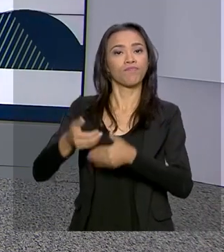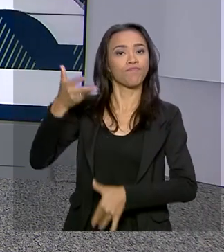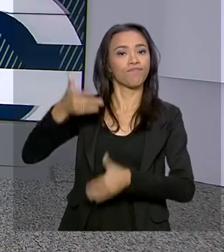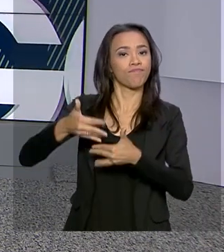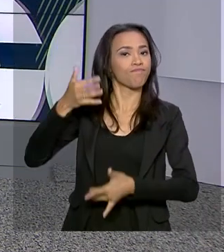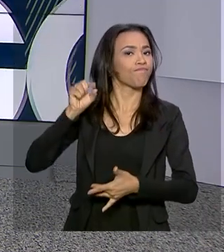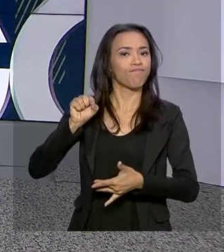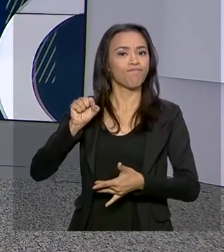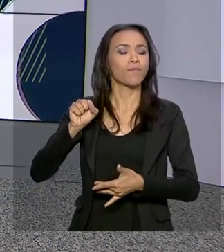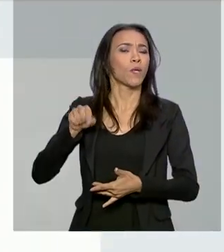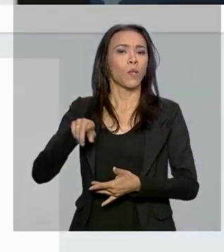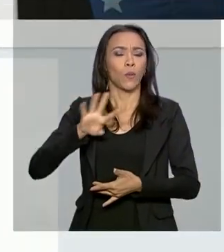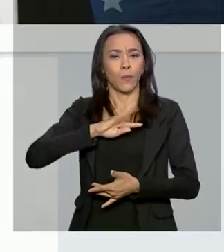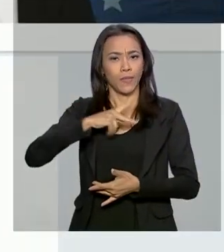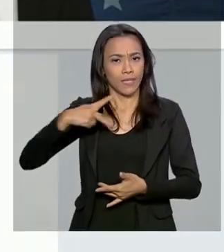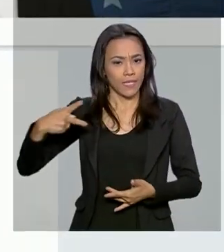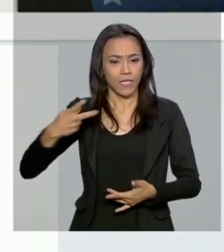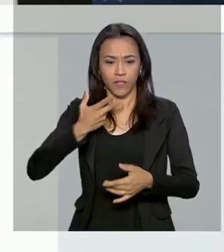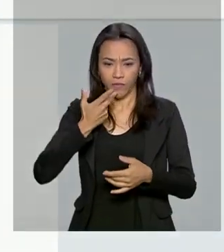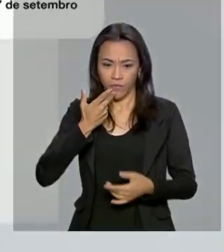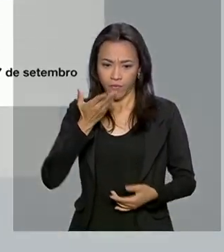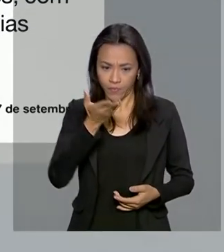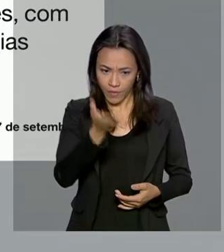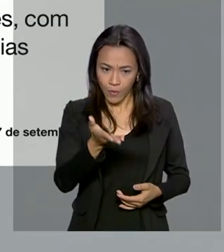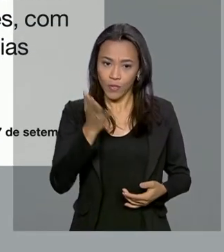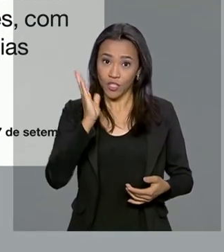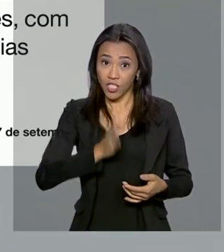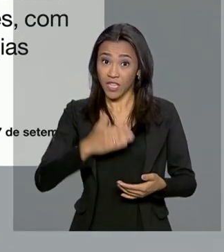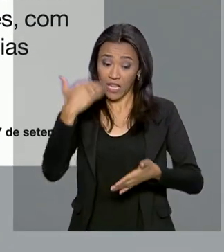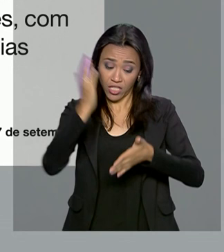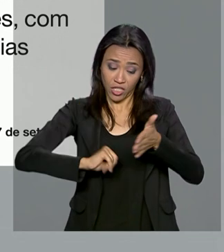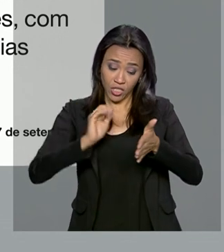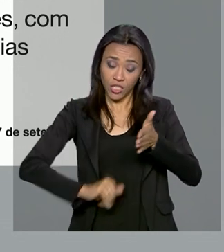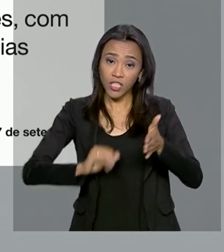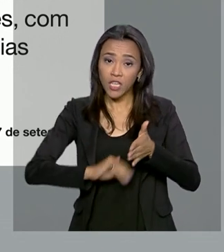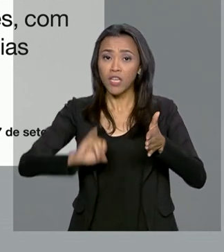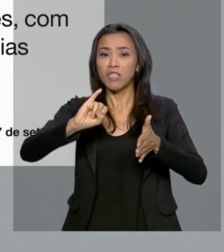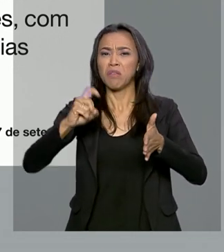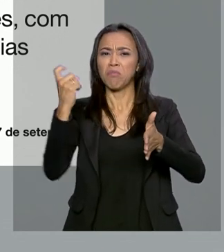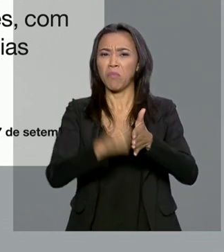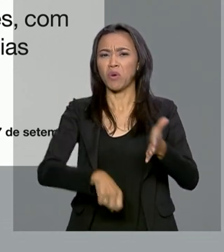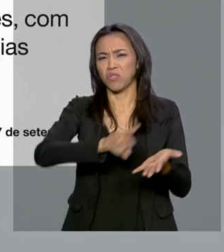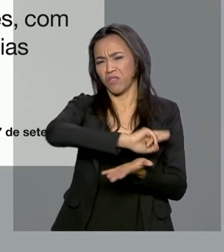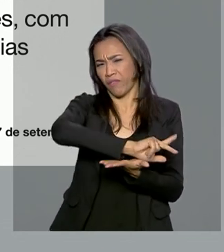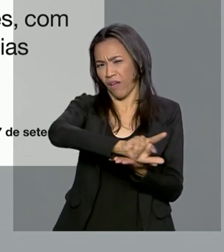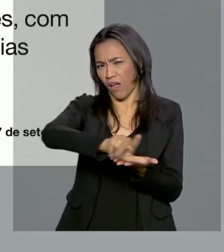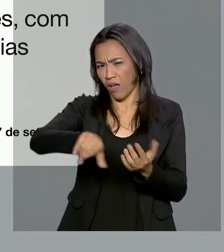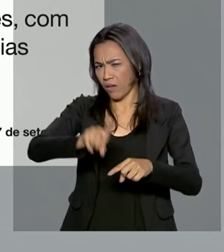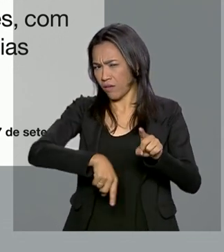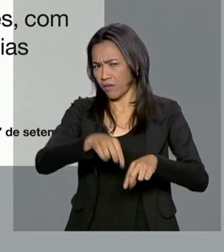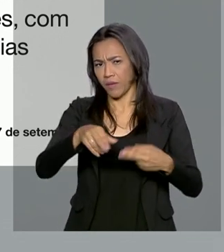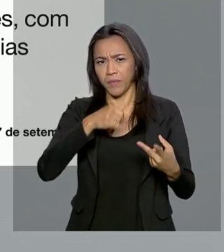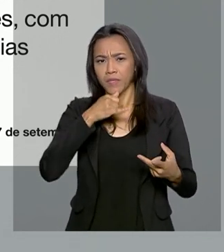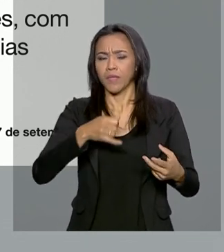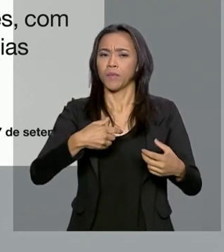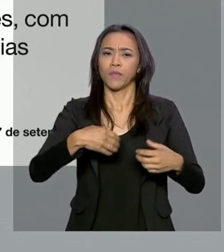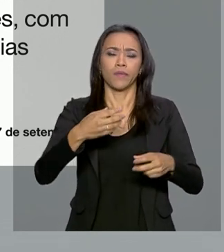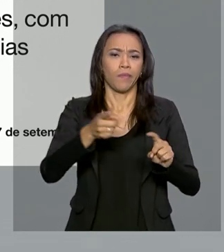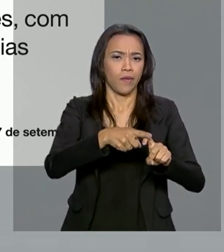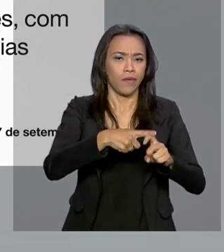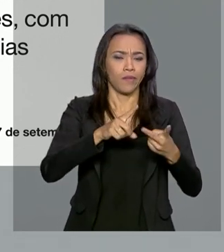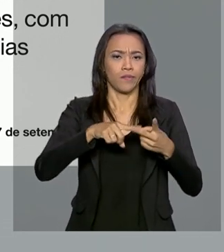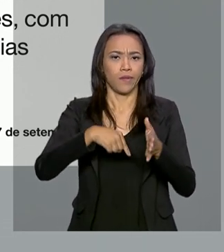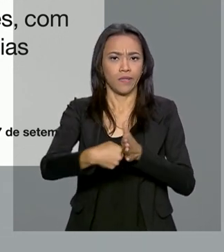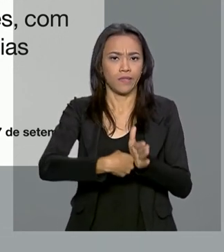o presidente Jair Bolsonaro disse que está zerando impostos de centenas de produtos, como equipamentos médicos, exames,